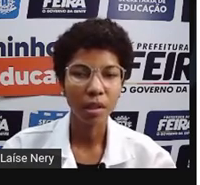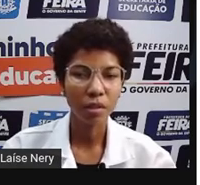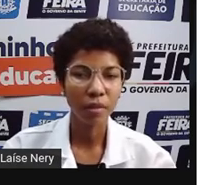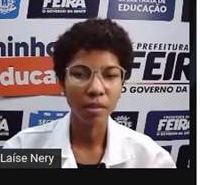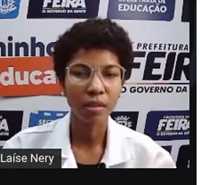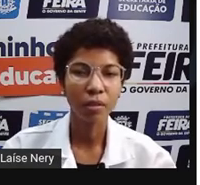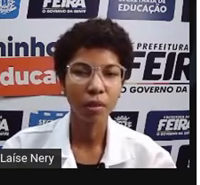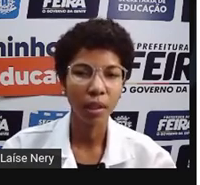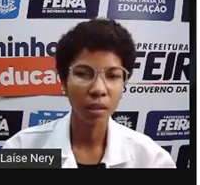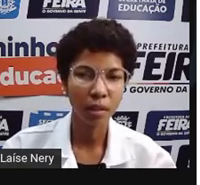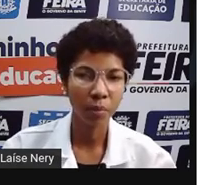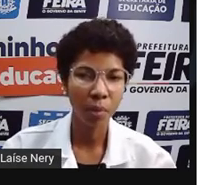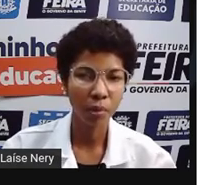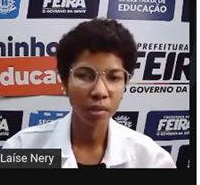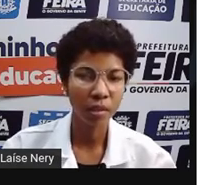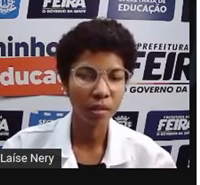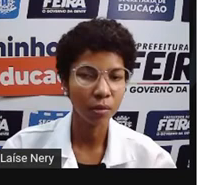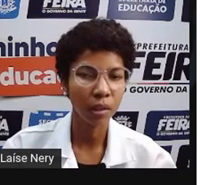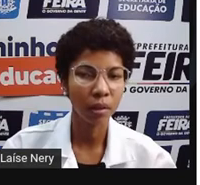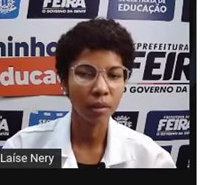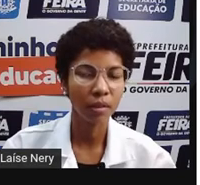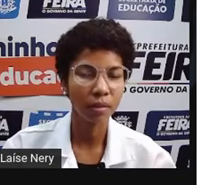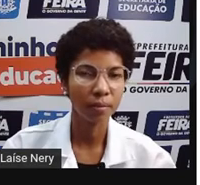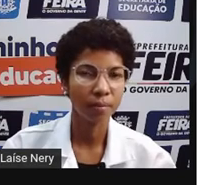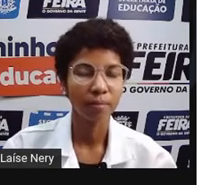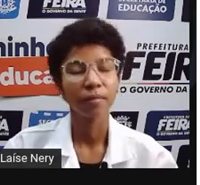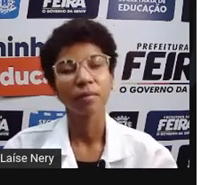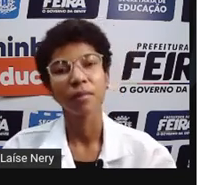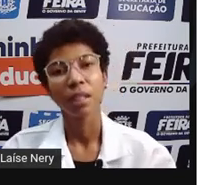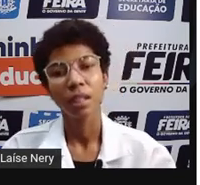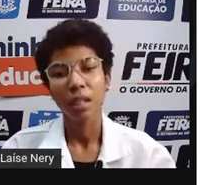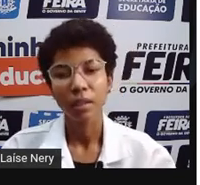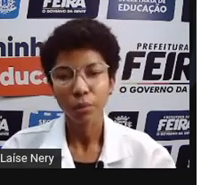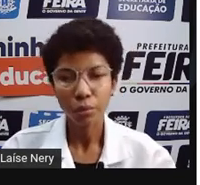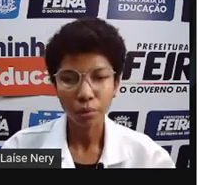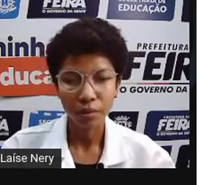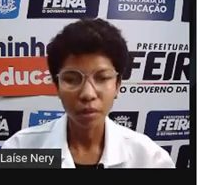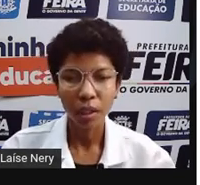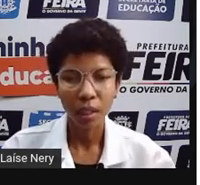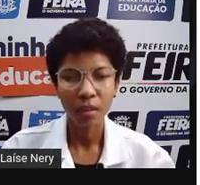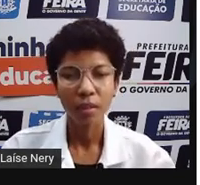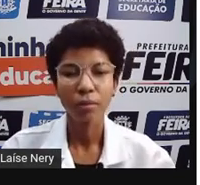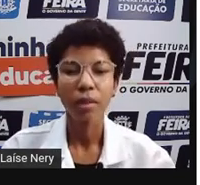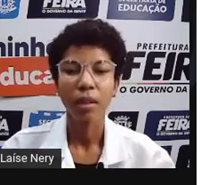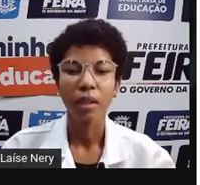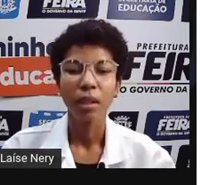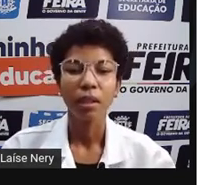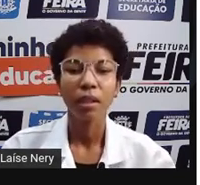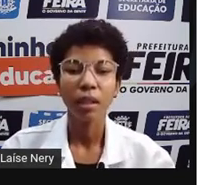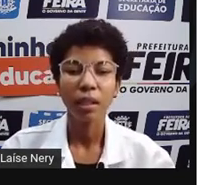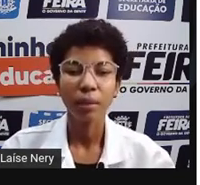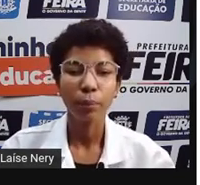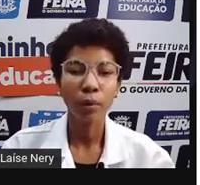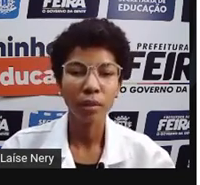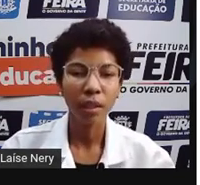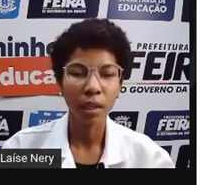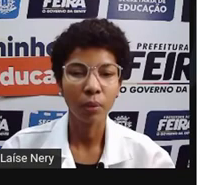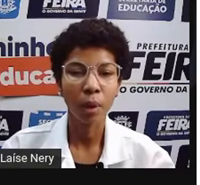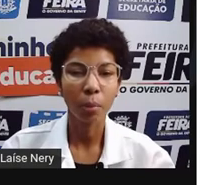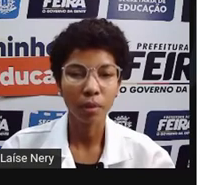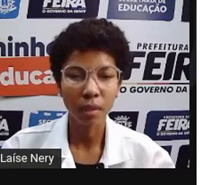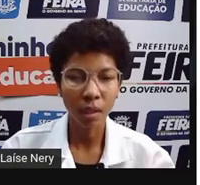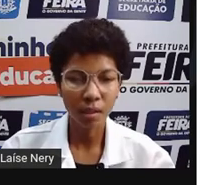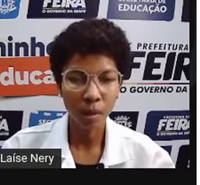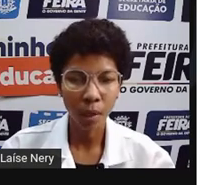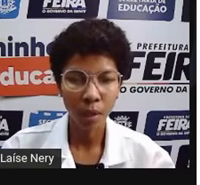Imagina se ele tivesse sido ligado também por 150 horas. Então, o chuveiro elétrico por ter